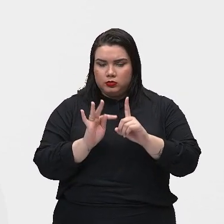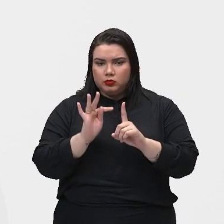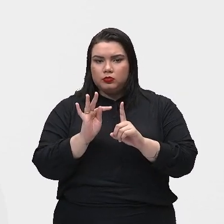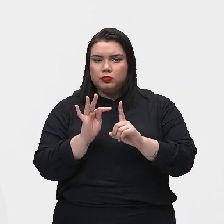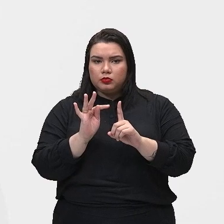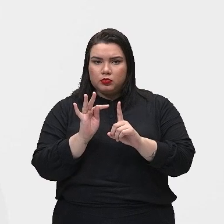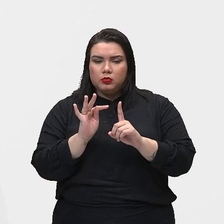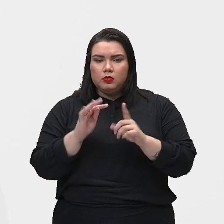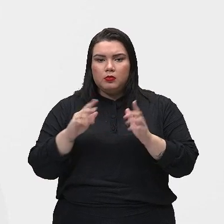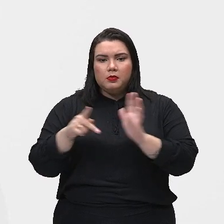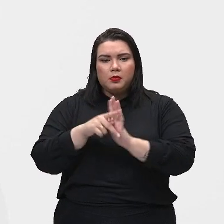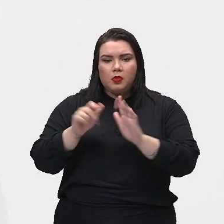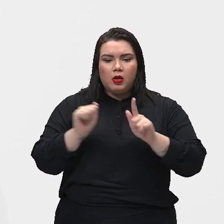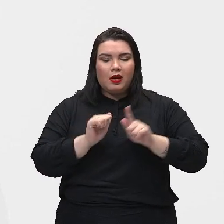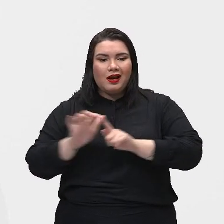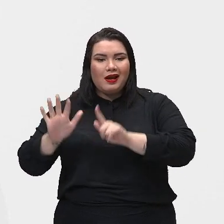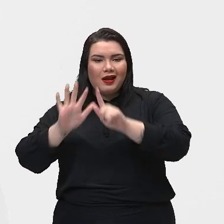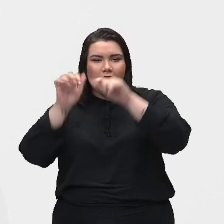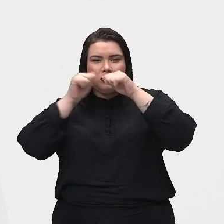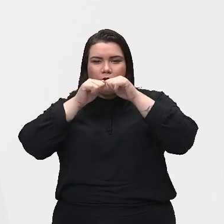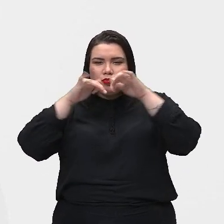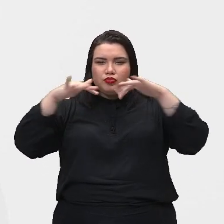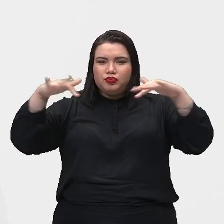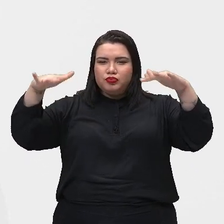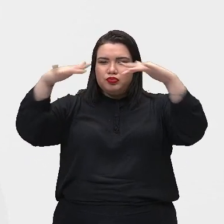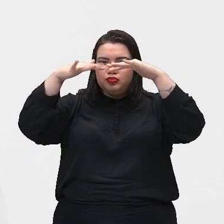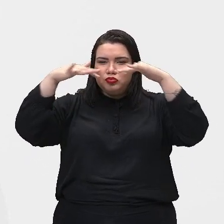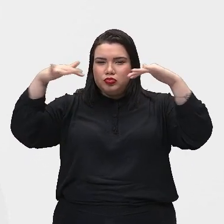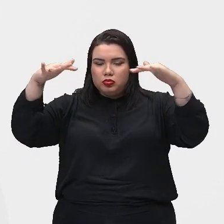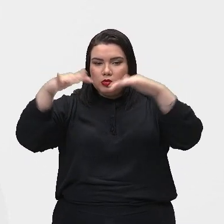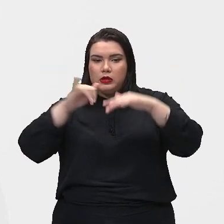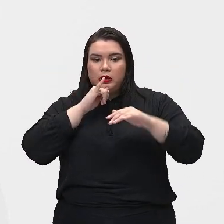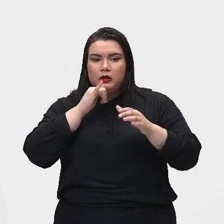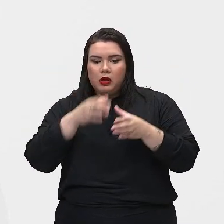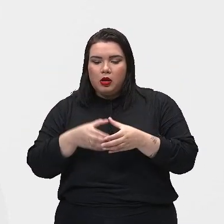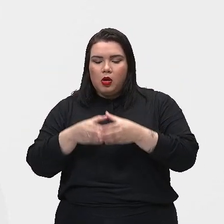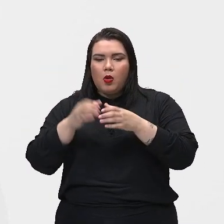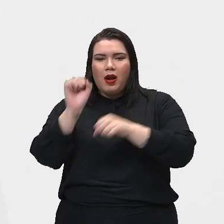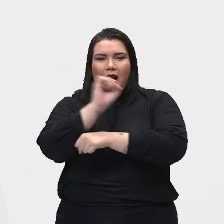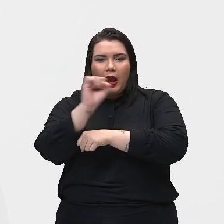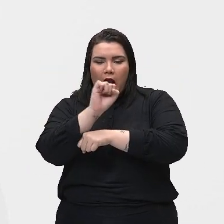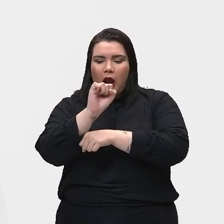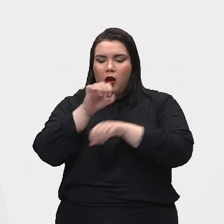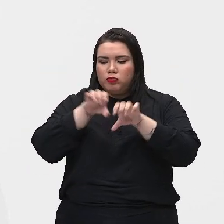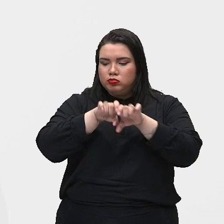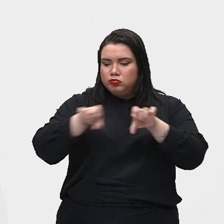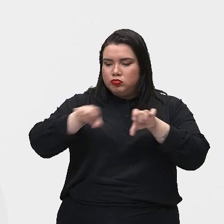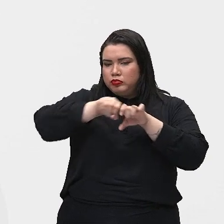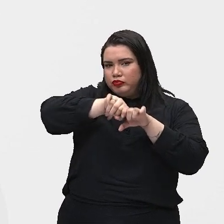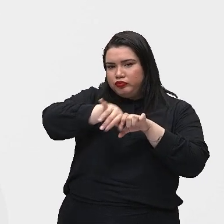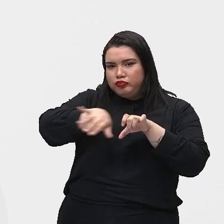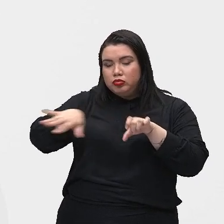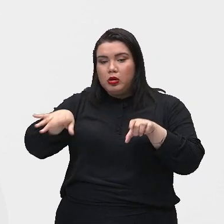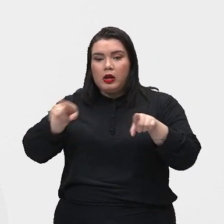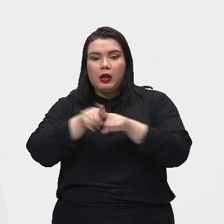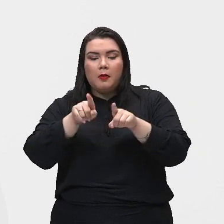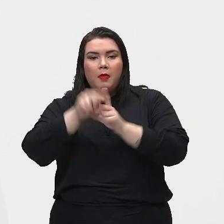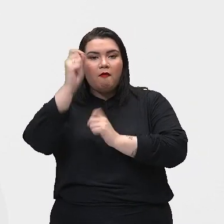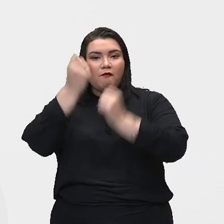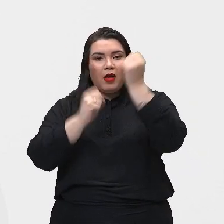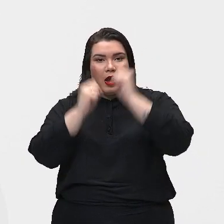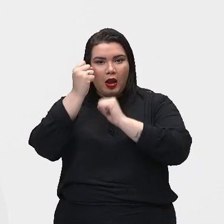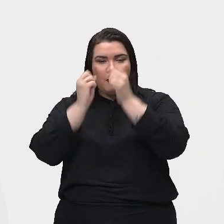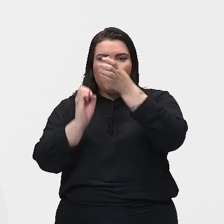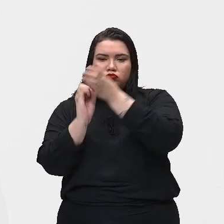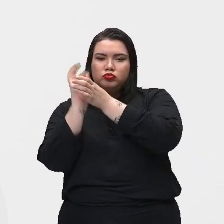que está ali dos gases poluentes, que saem dos escapamentos dos veículos e das chaminés das fábricas. Então, esses gases,